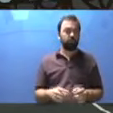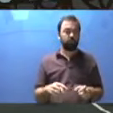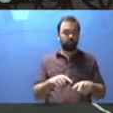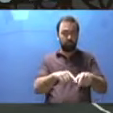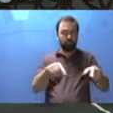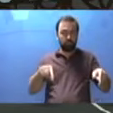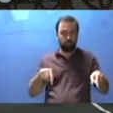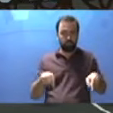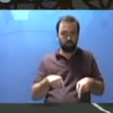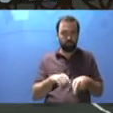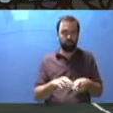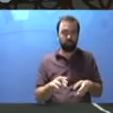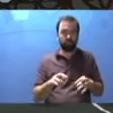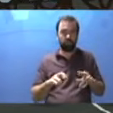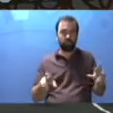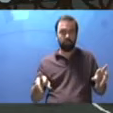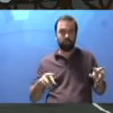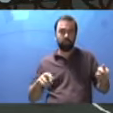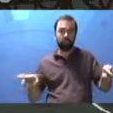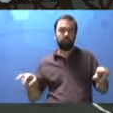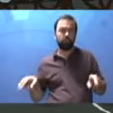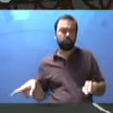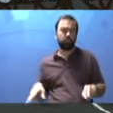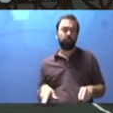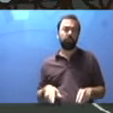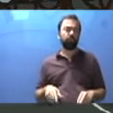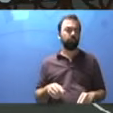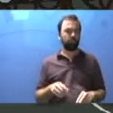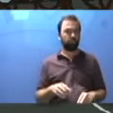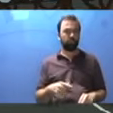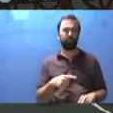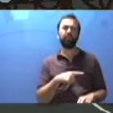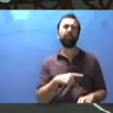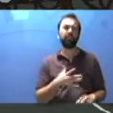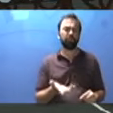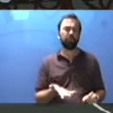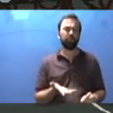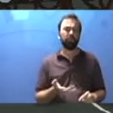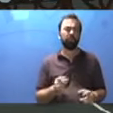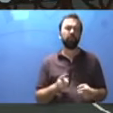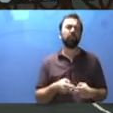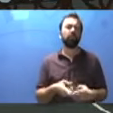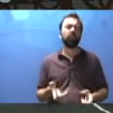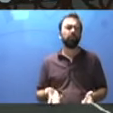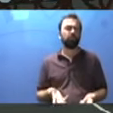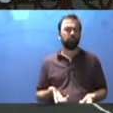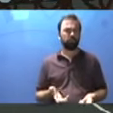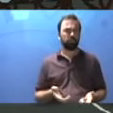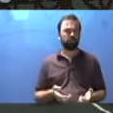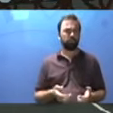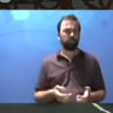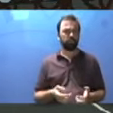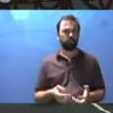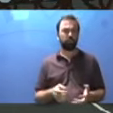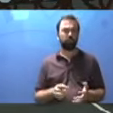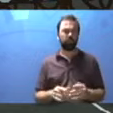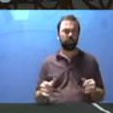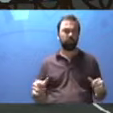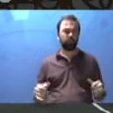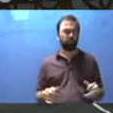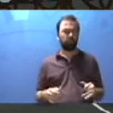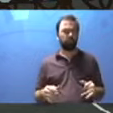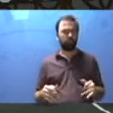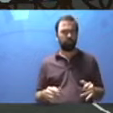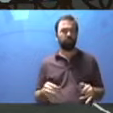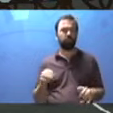As salas de aulas que são diferentes das demais, salas de aula diferentes, por quê? Você não tem sala de